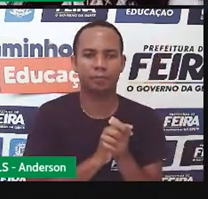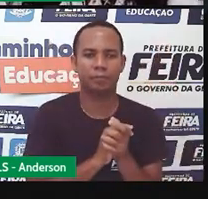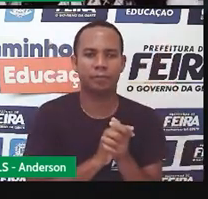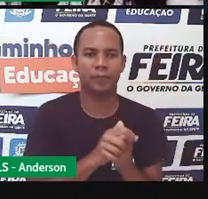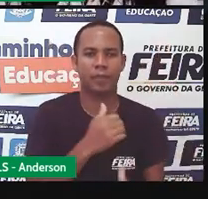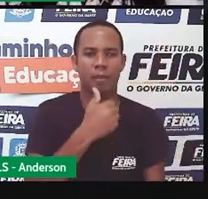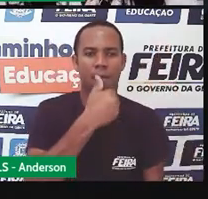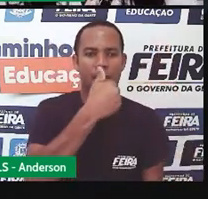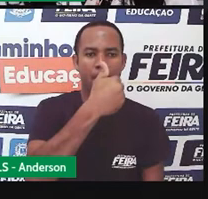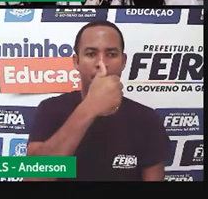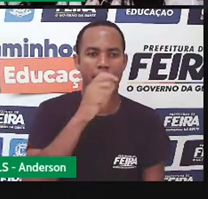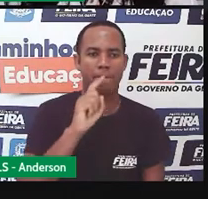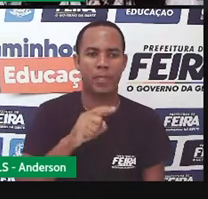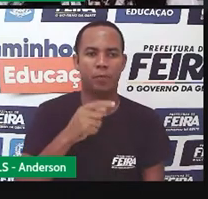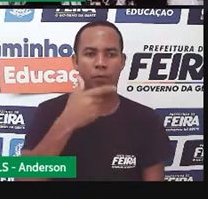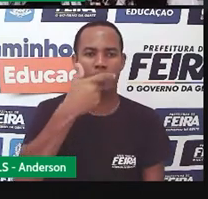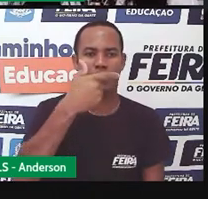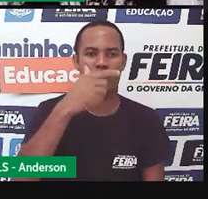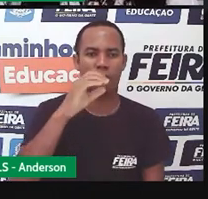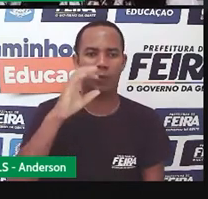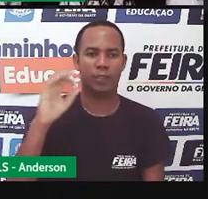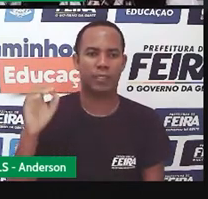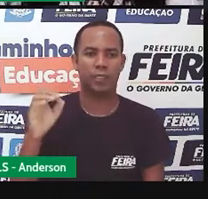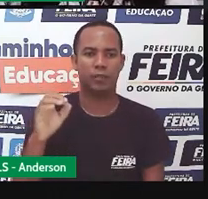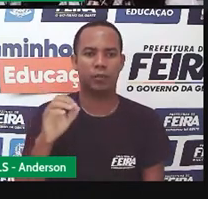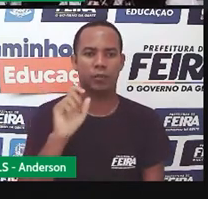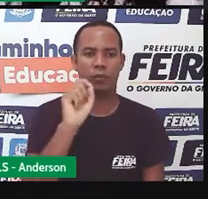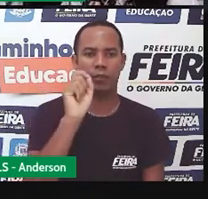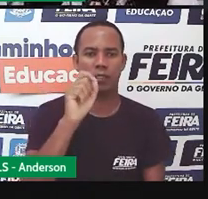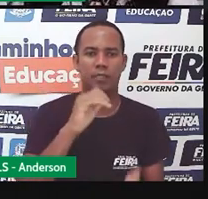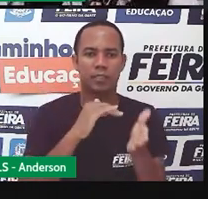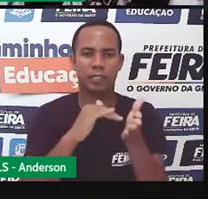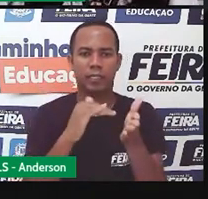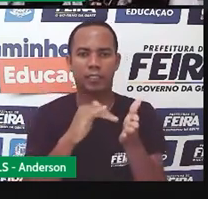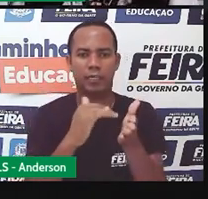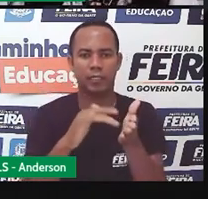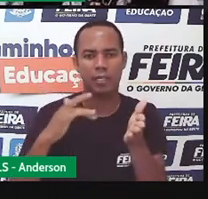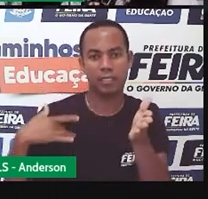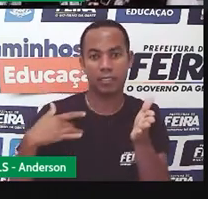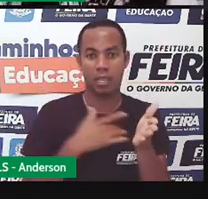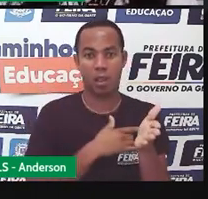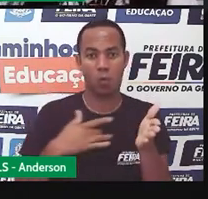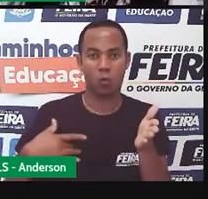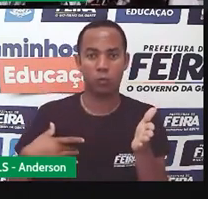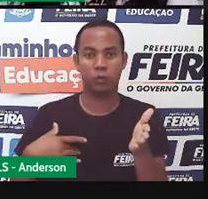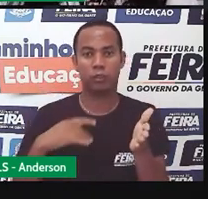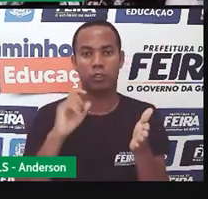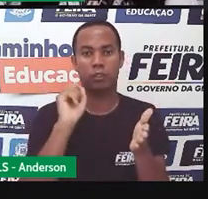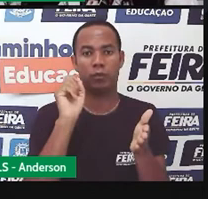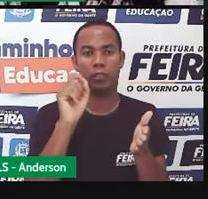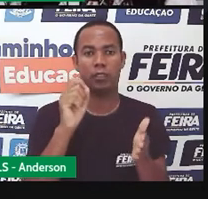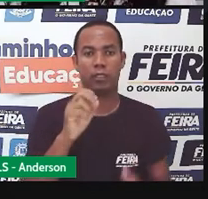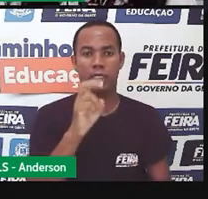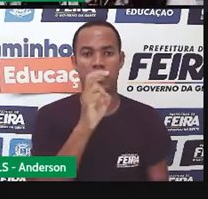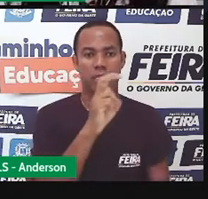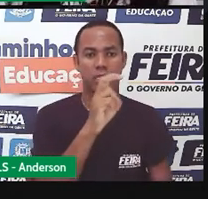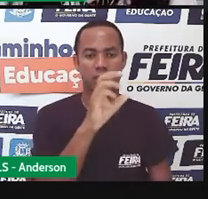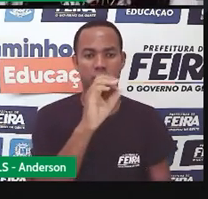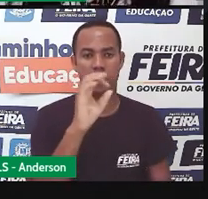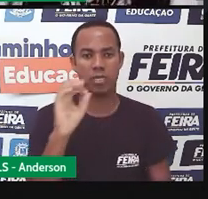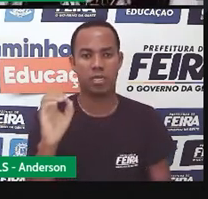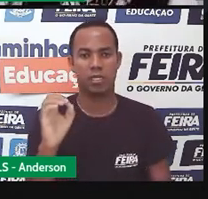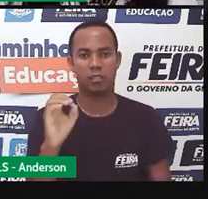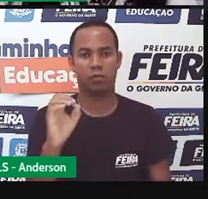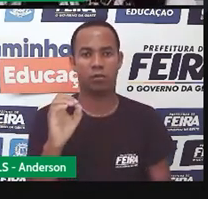1.200 doses para a Secretaria Municipal de Saúde, 500 destinadas ao